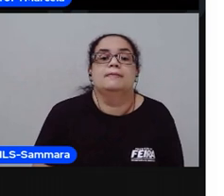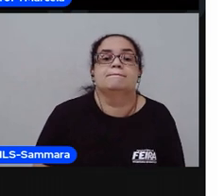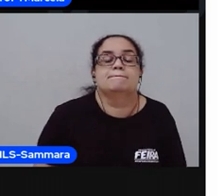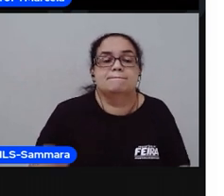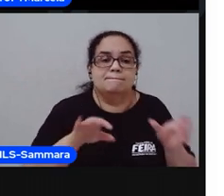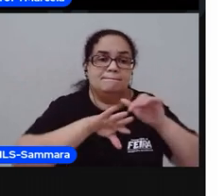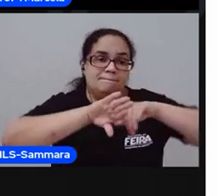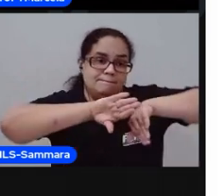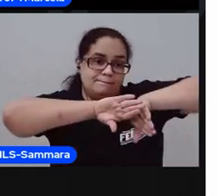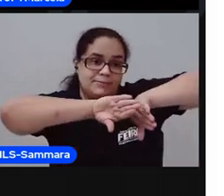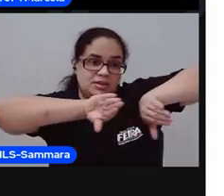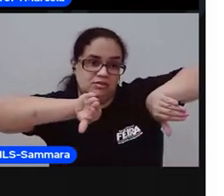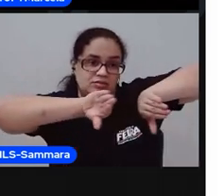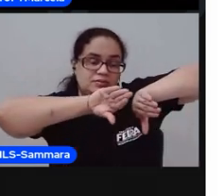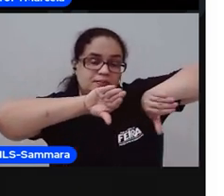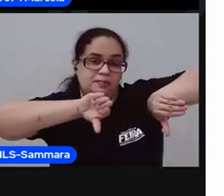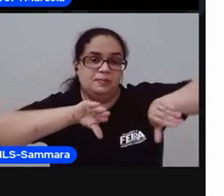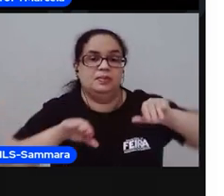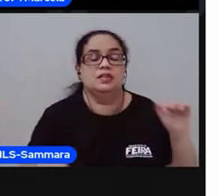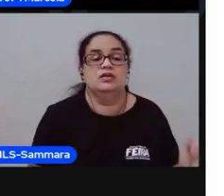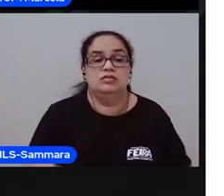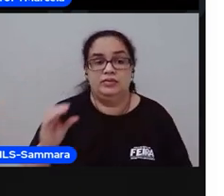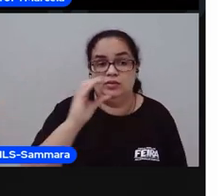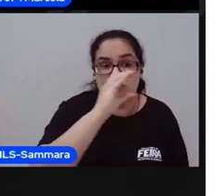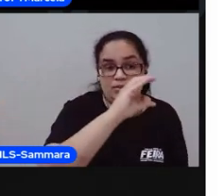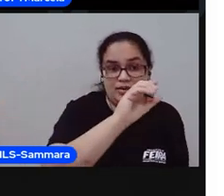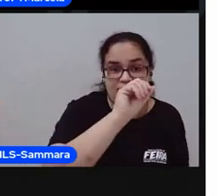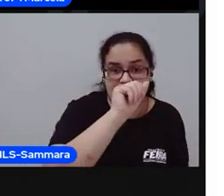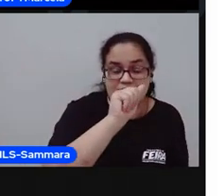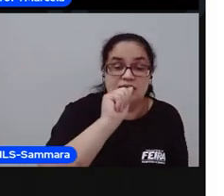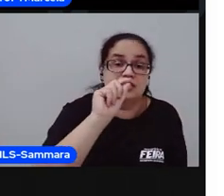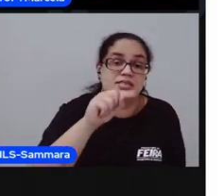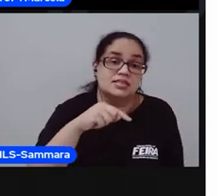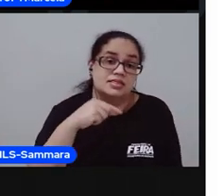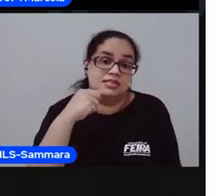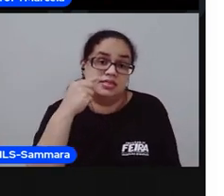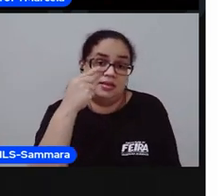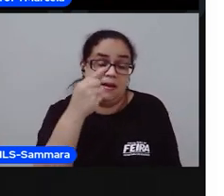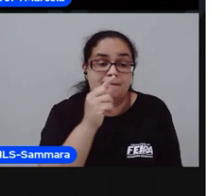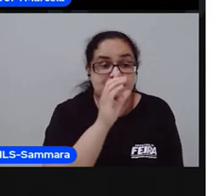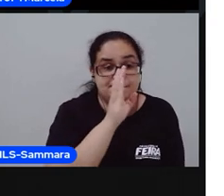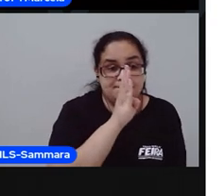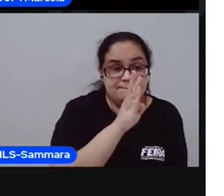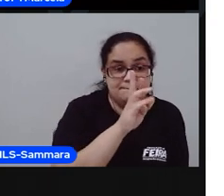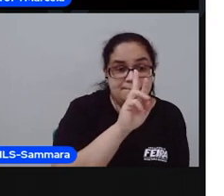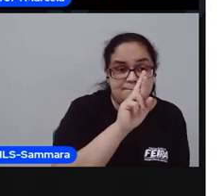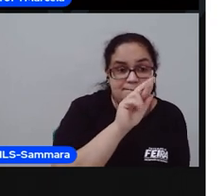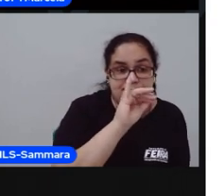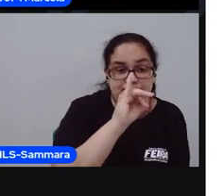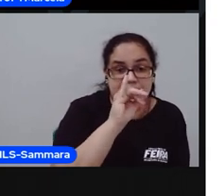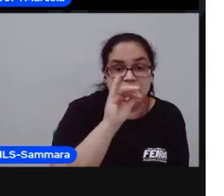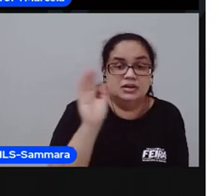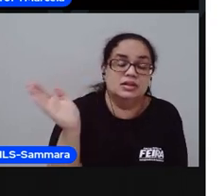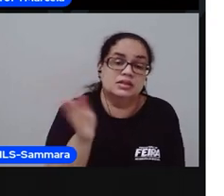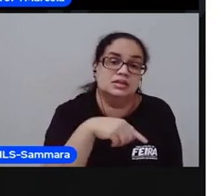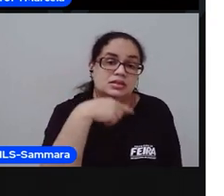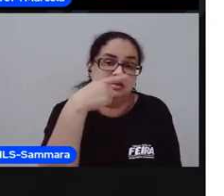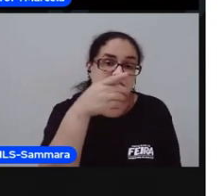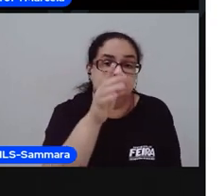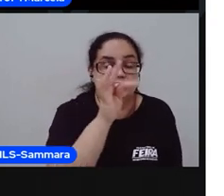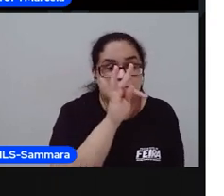e separar filas, eu vou primeiro colocar o K. Depois o FI, depois o TÁ.